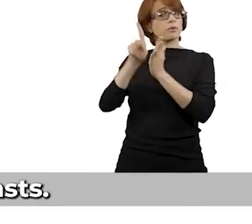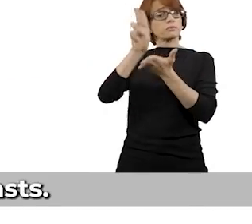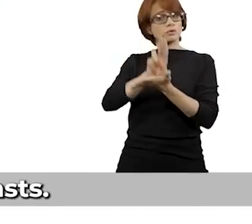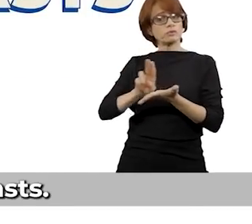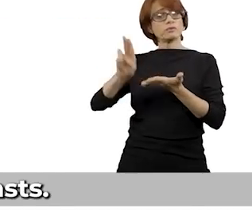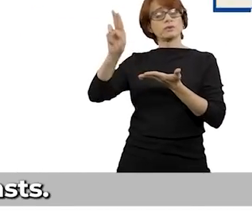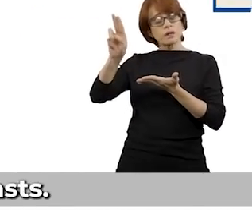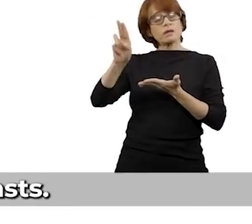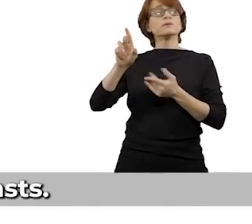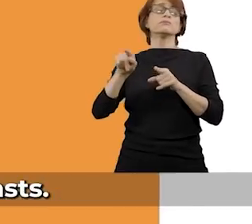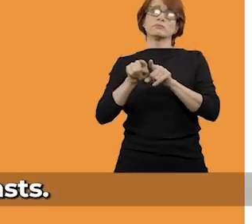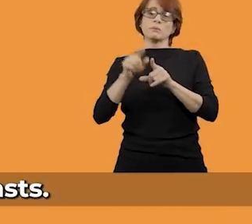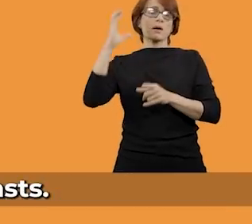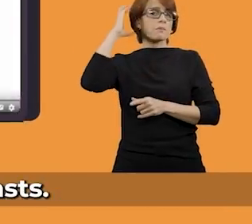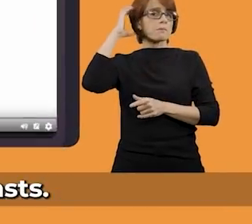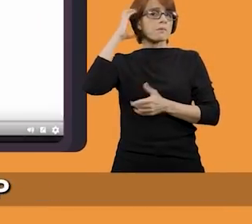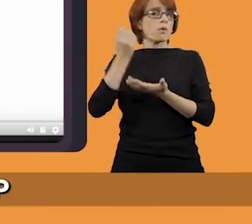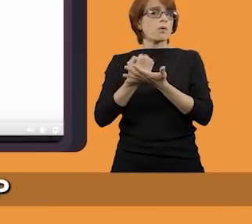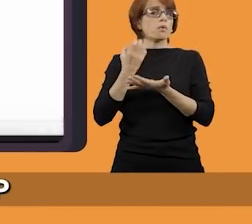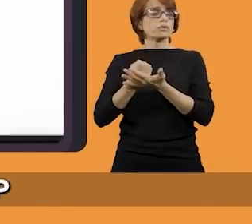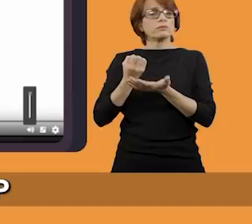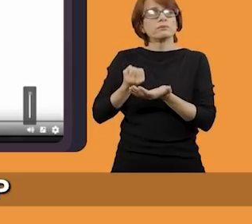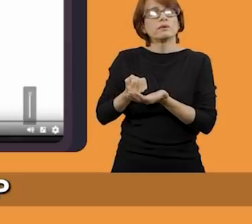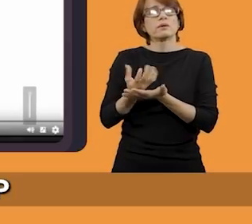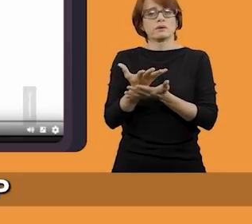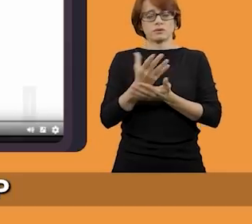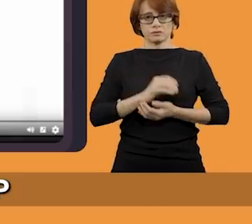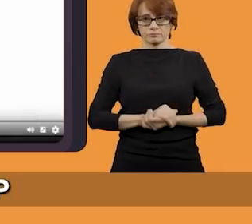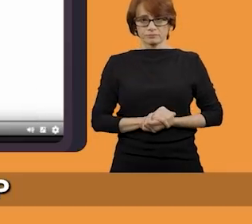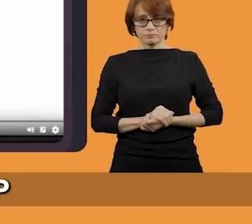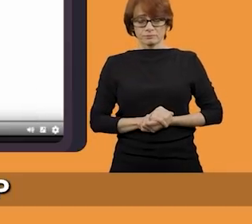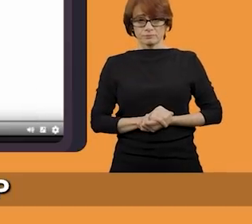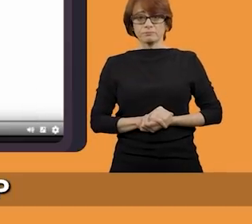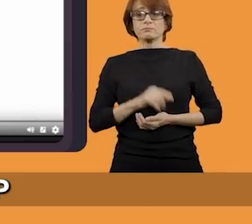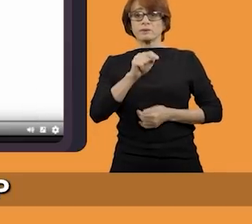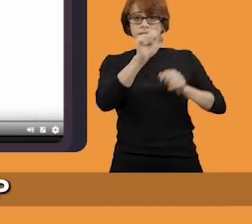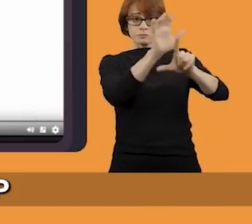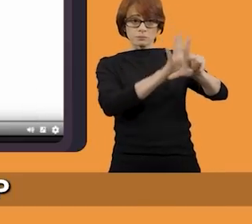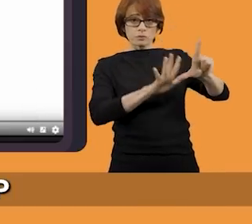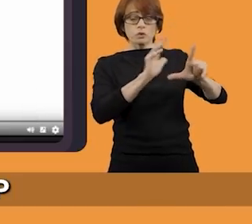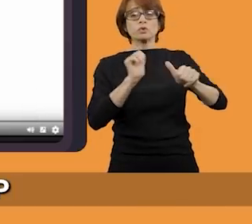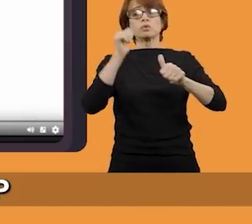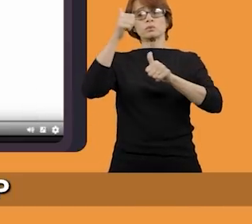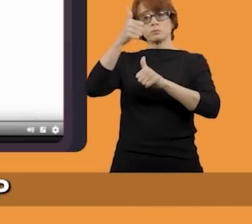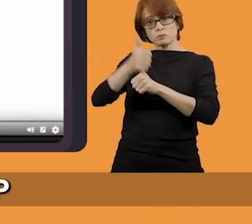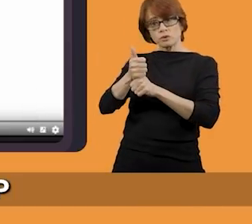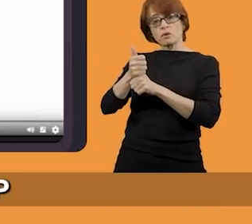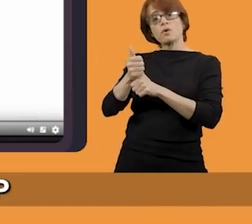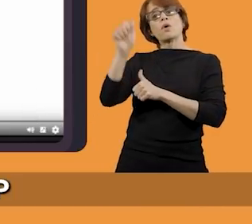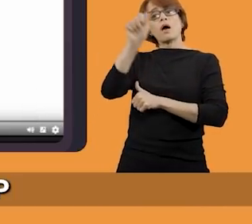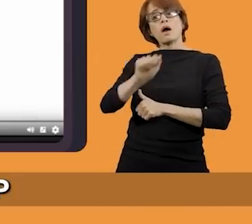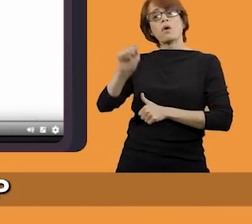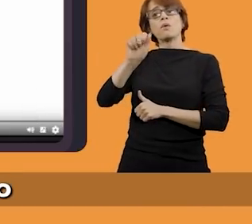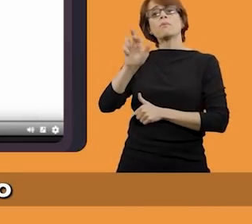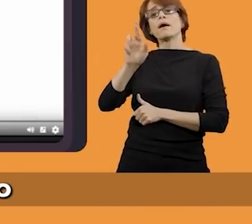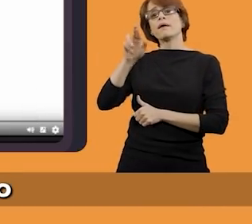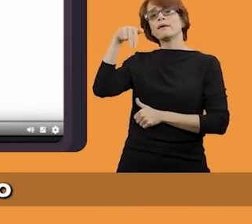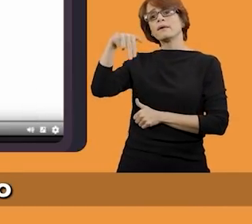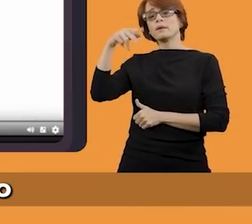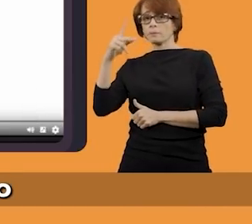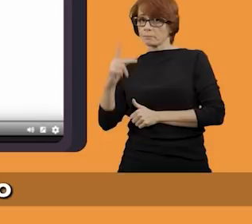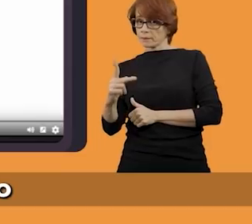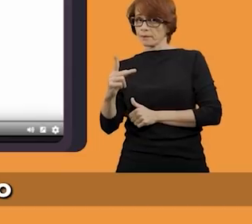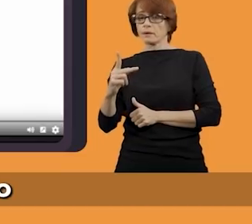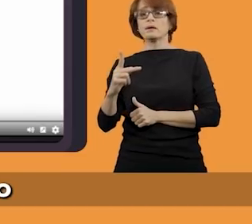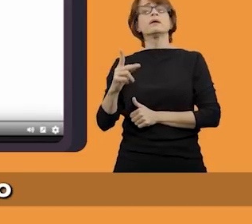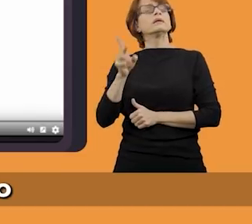universitárias e podcasts. O Eduplay substitui o portal vídeo arroba RNP, com os